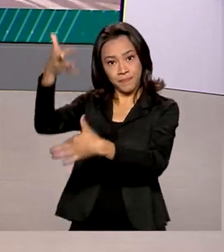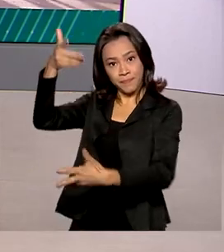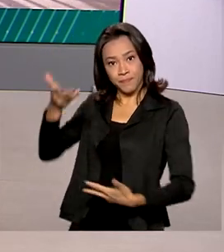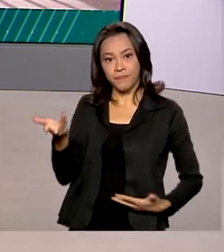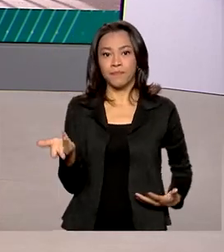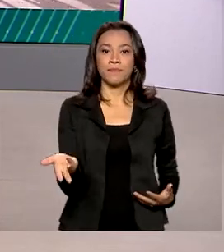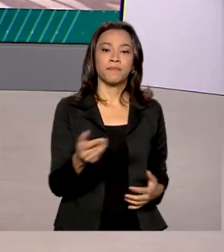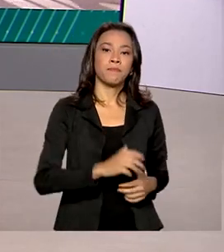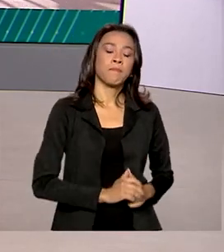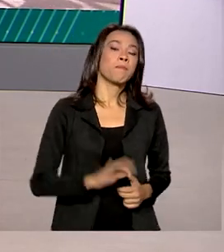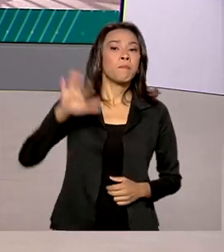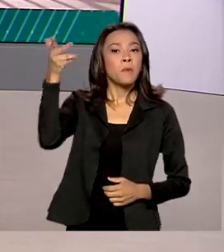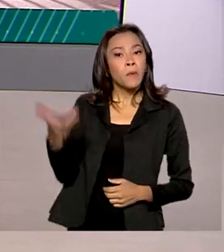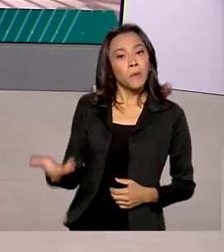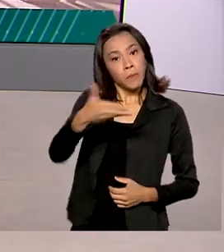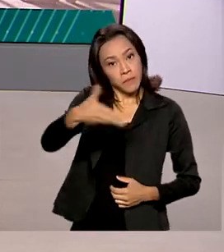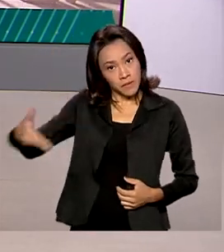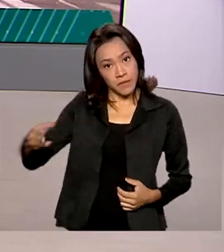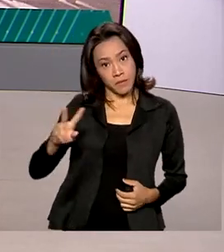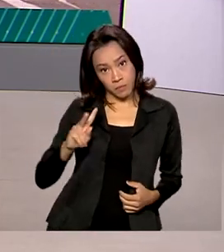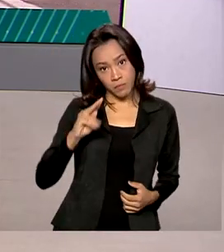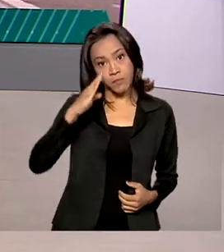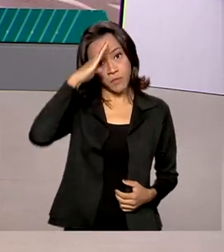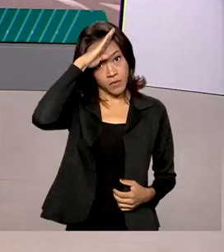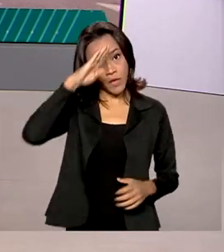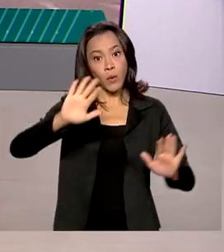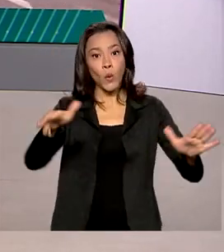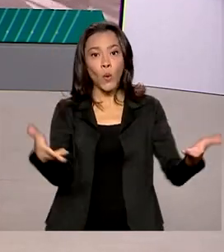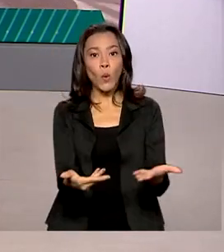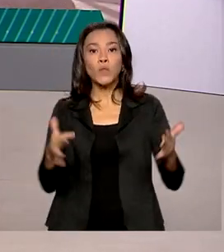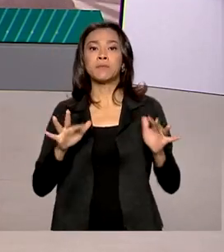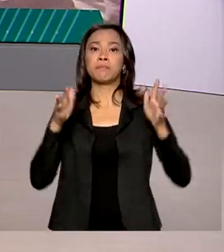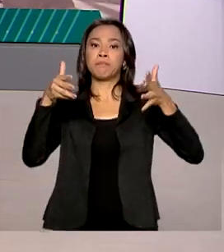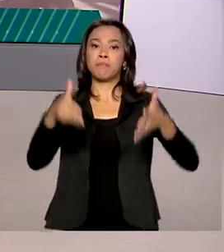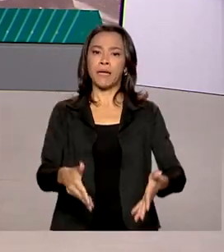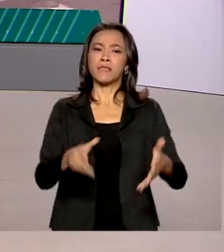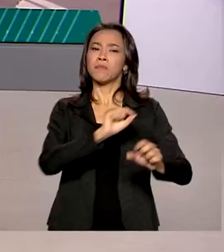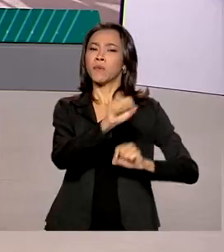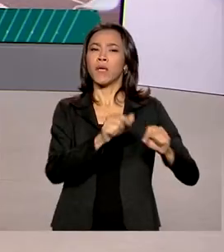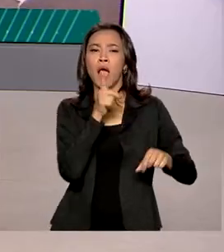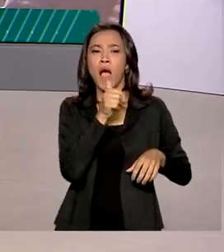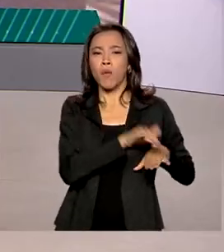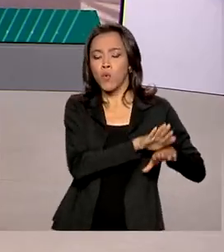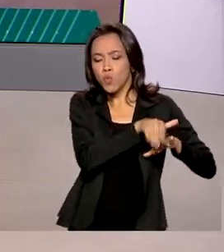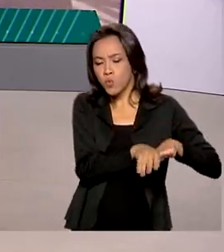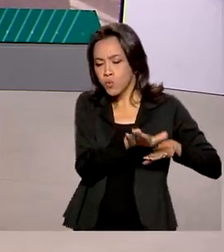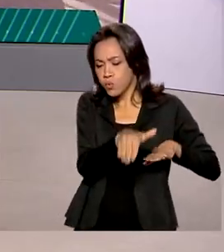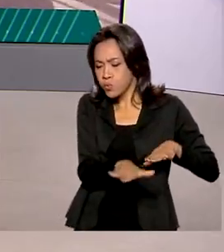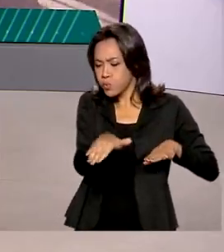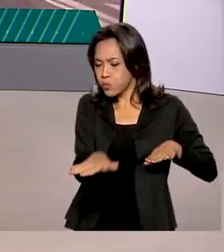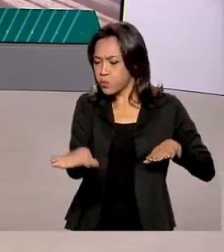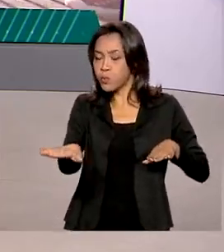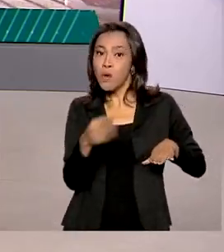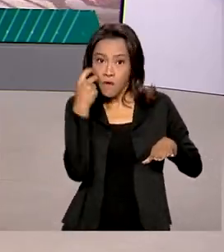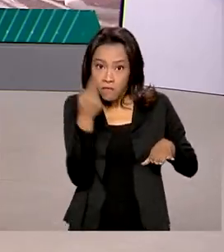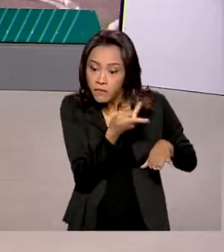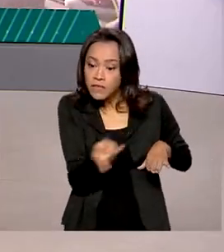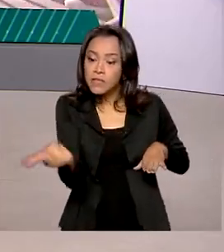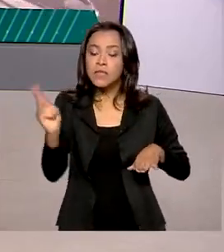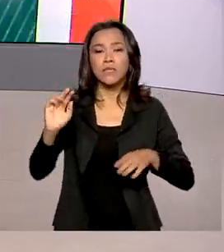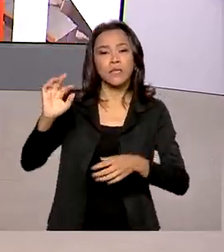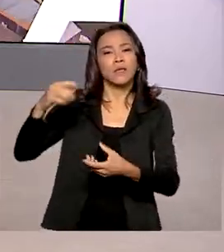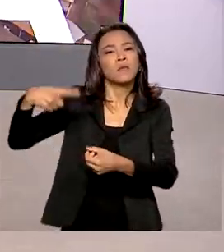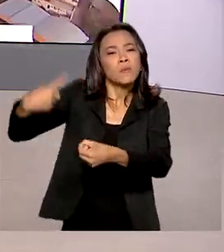O presidente Jair Bolsonaro participa hoje da etapa cearense da Jornada das Águas. Ele visita o município de